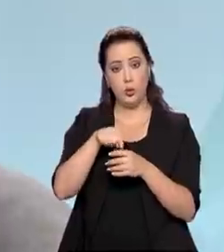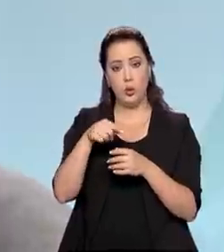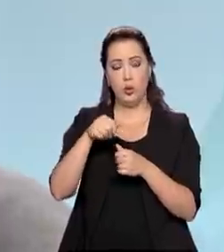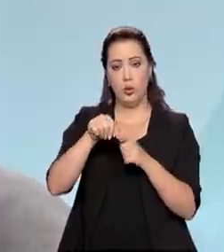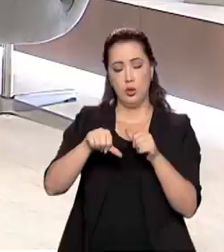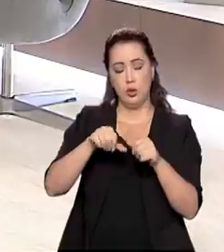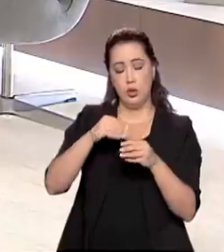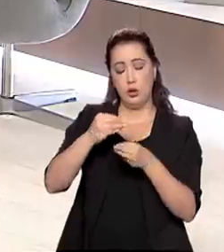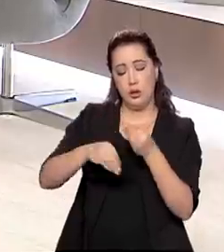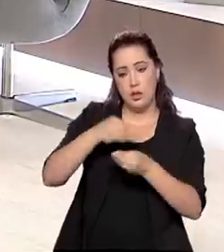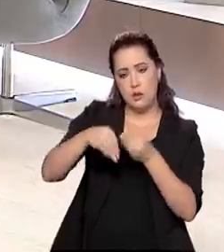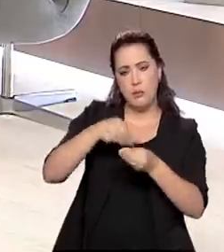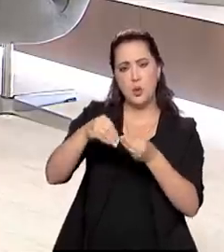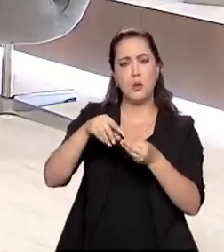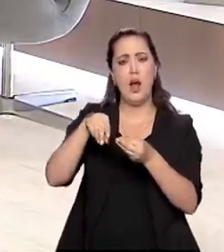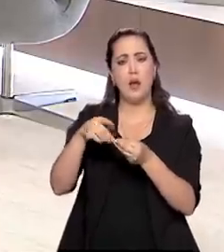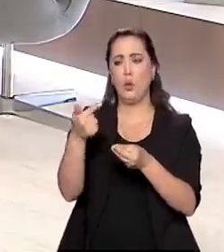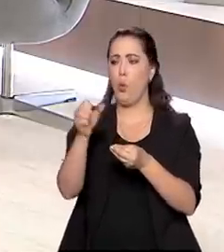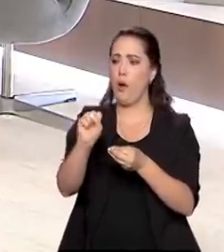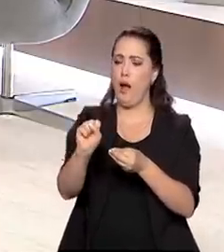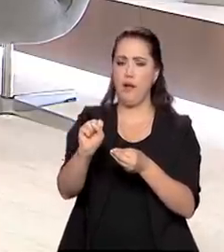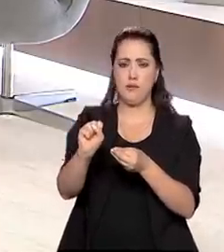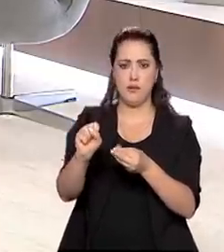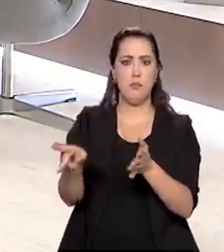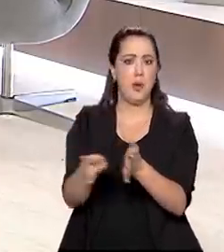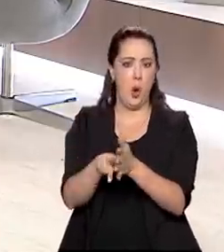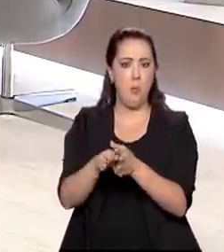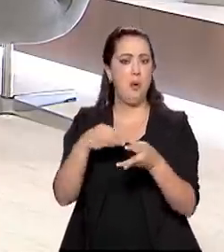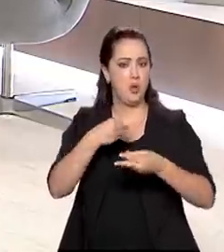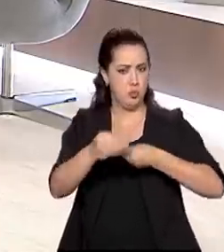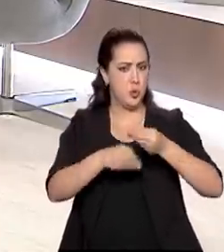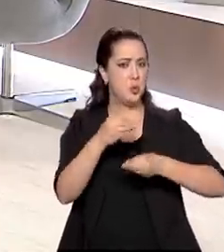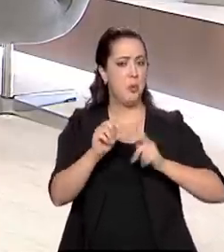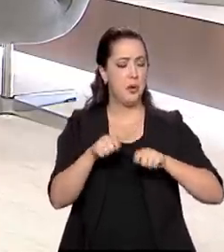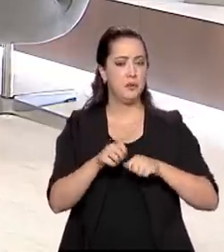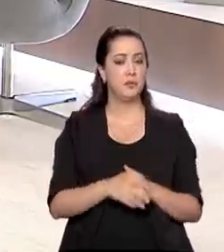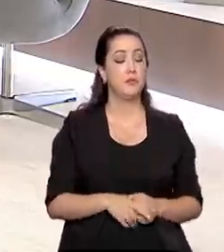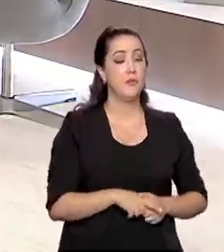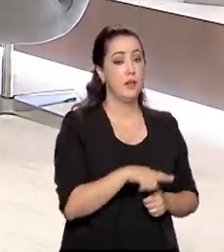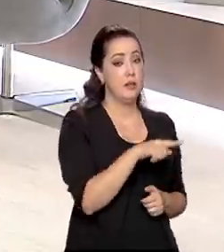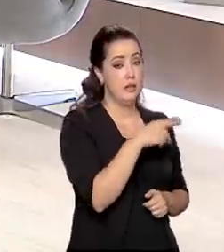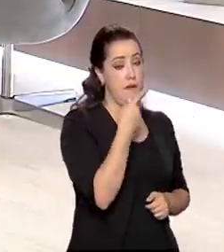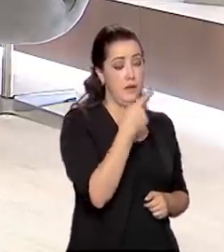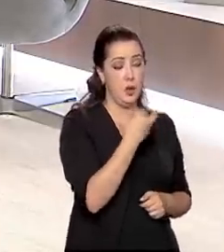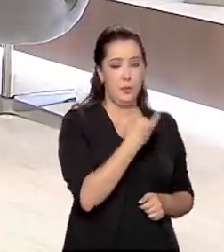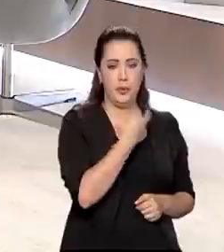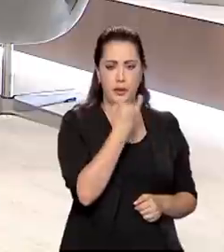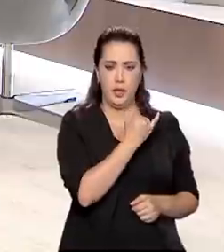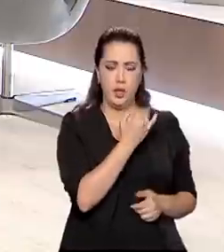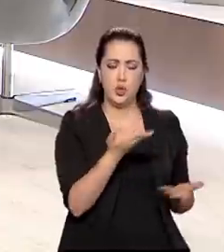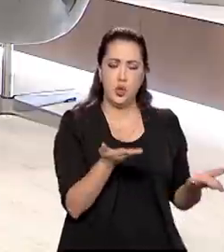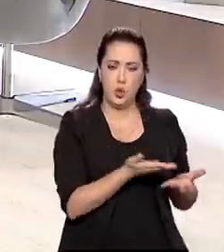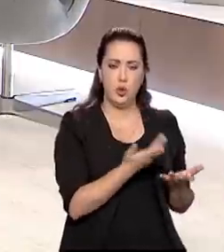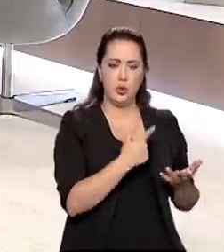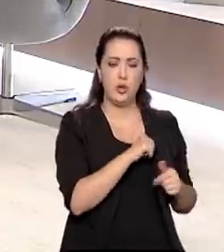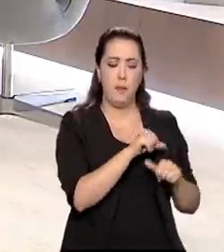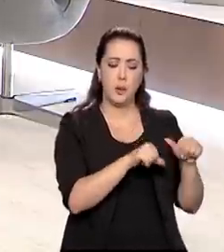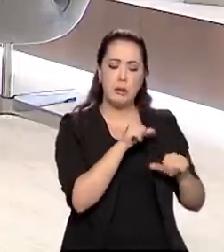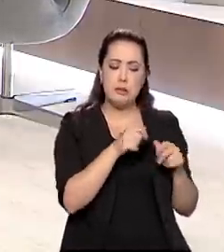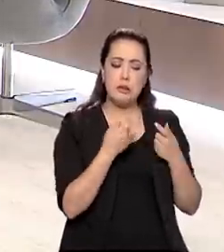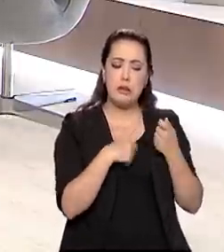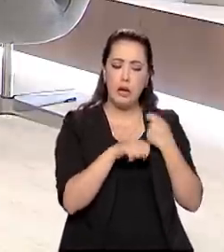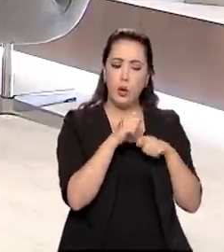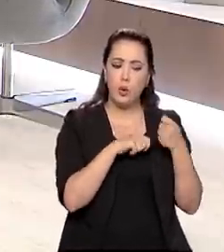natural. O senhor comentou no primeiro bloco uma questão que é muito interessante e atual, que é a transição das economias